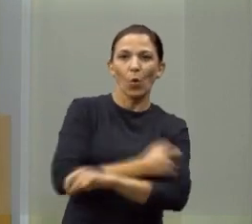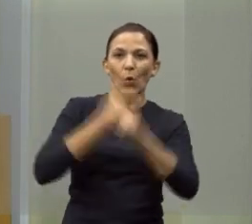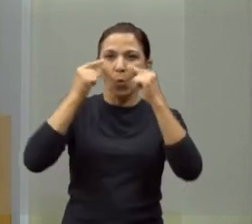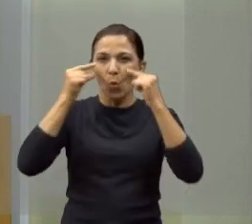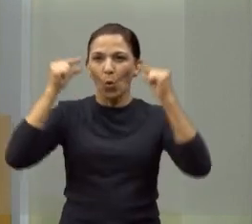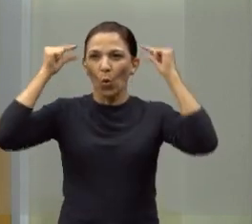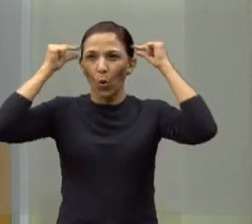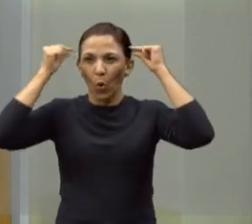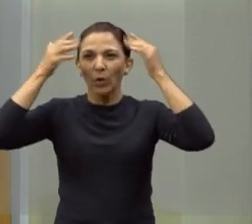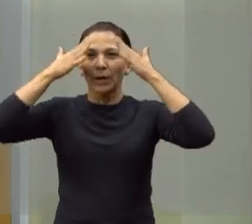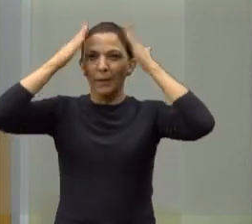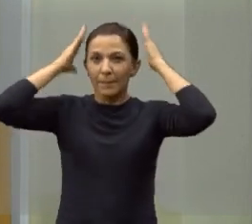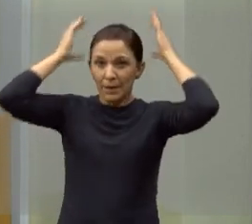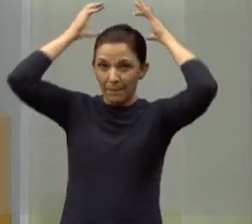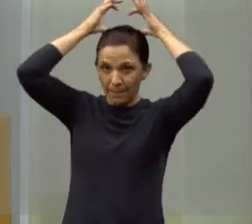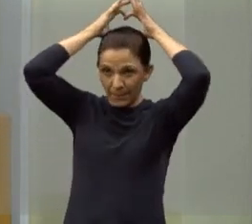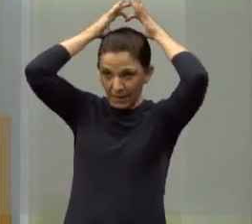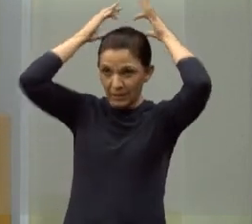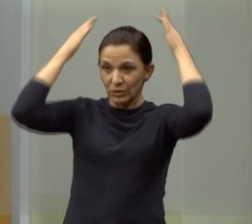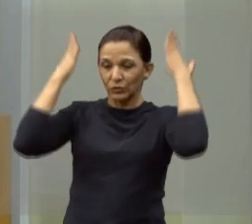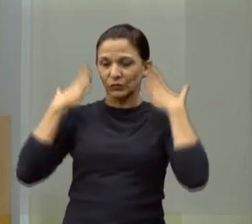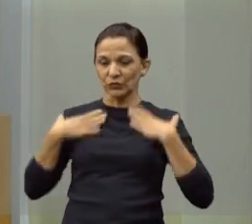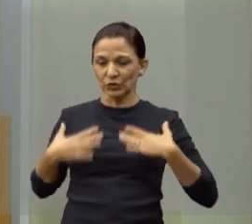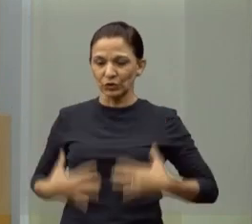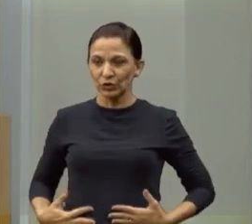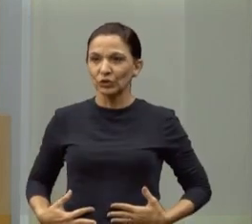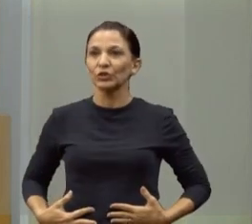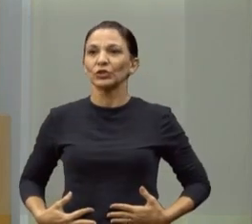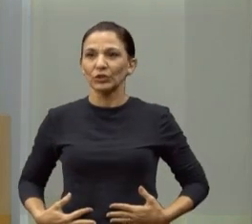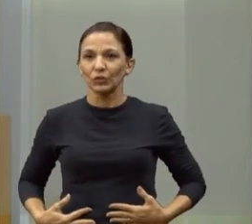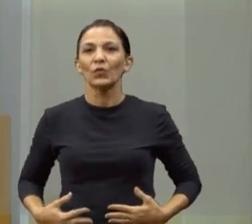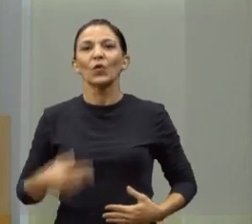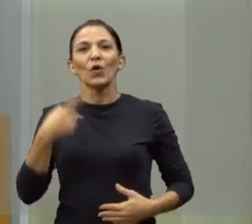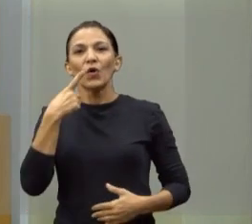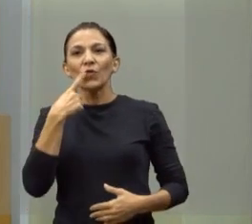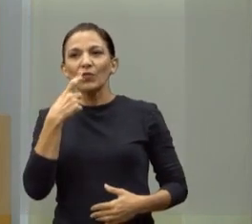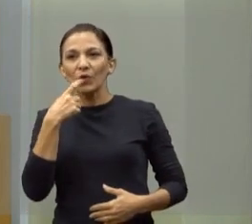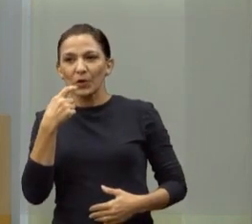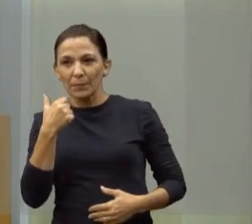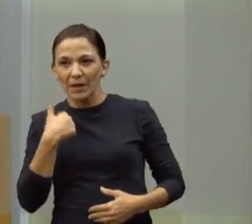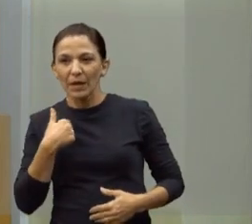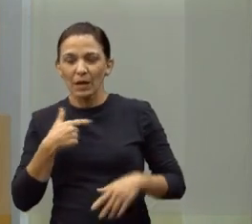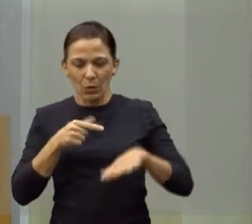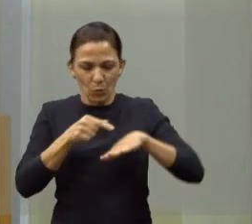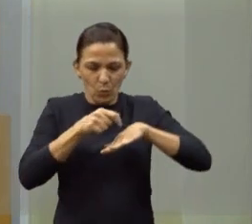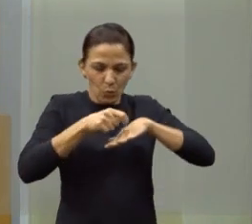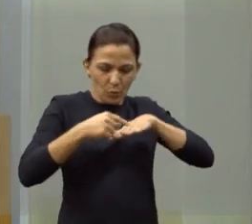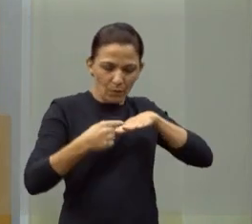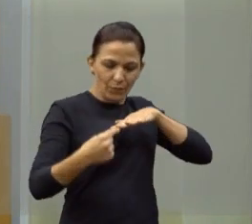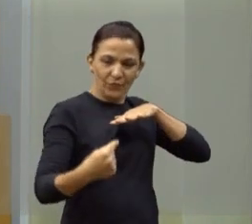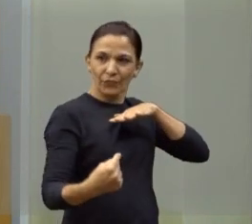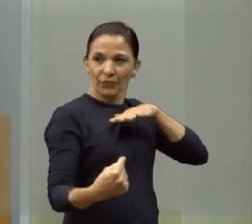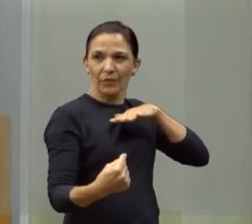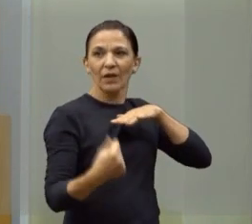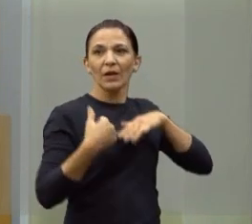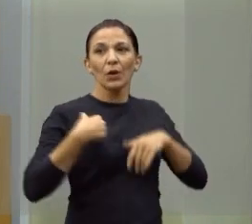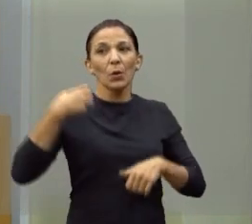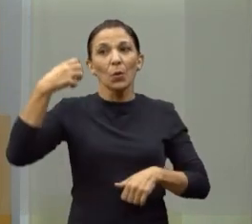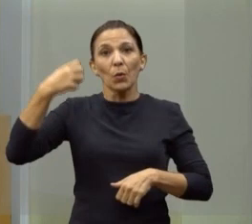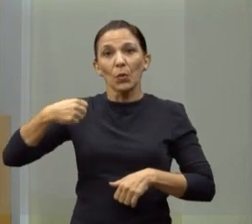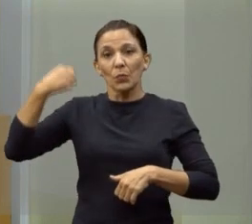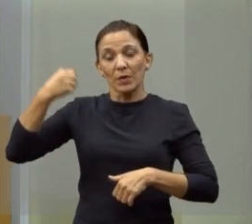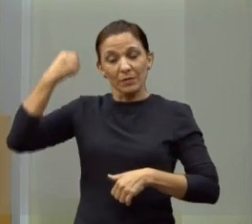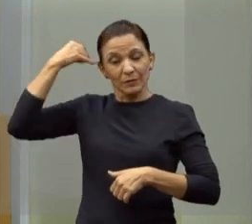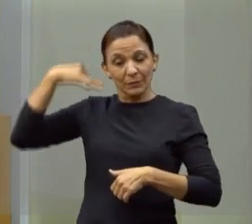óculos, cabelo preso, usando vestido vermelho, unhas compridas, sou uma mulher branca. Essa é uma breve descrição da Mel de